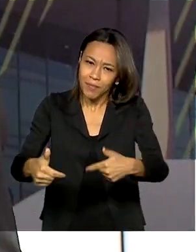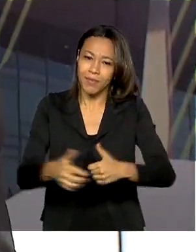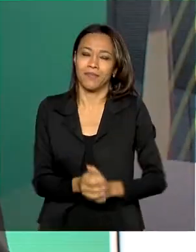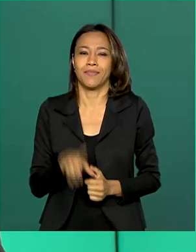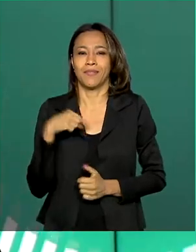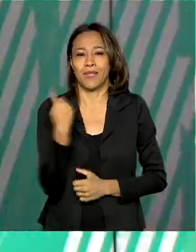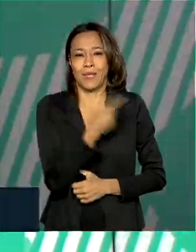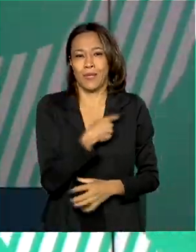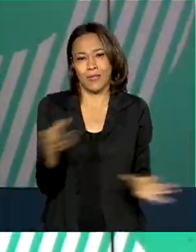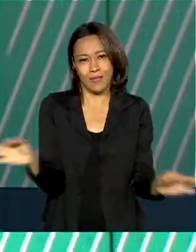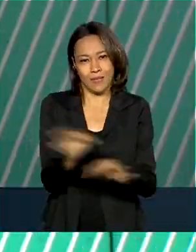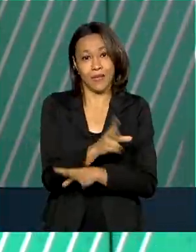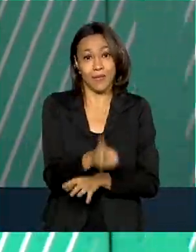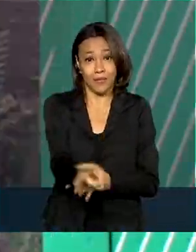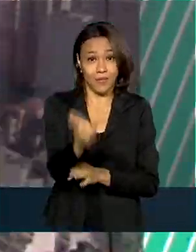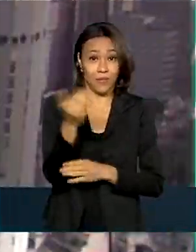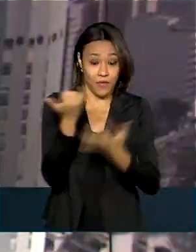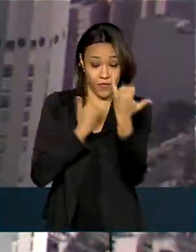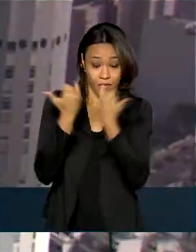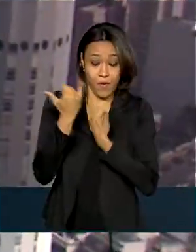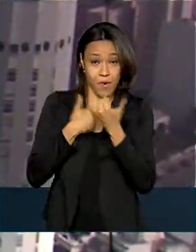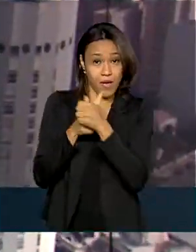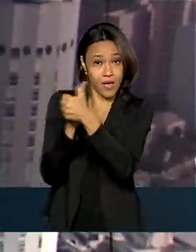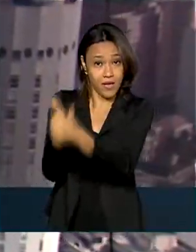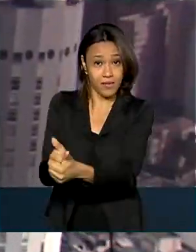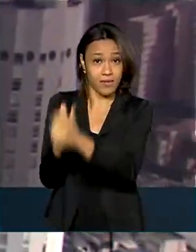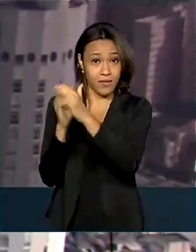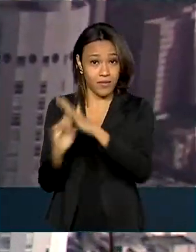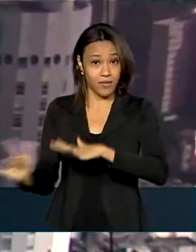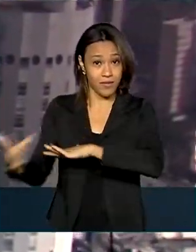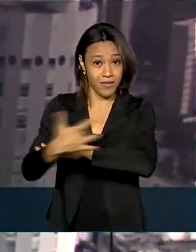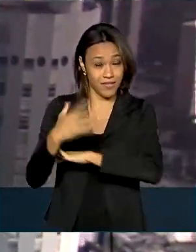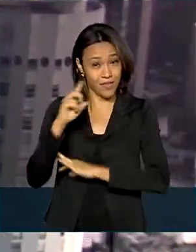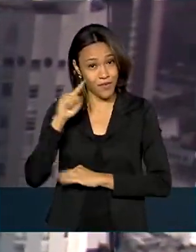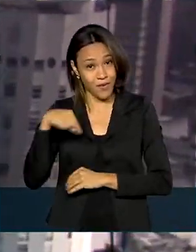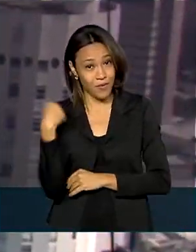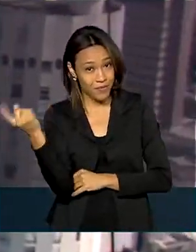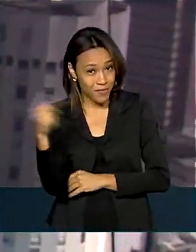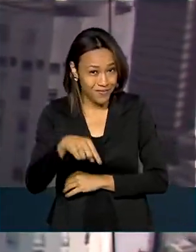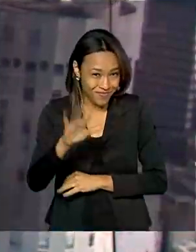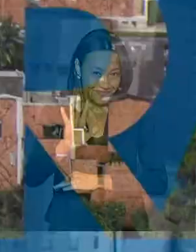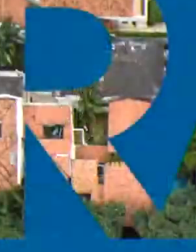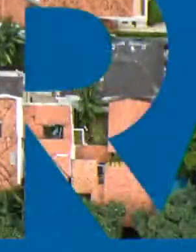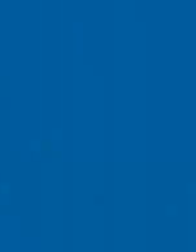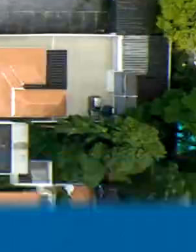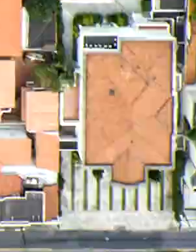gente fica por aqui. Continue bem informado, seguindo nossas redes sociais. Eu volto na próxima edição. Até lá!